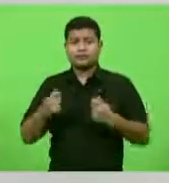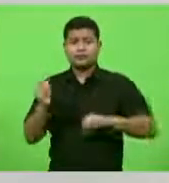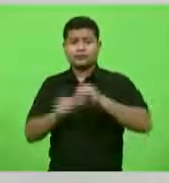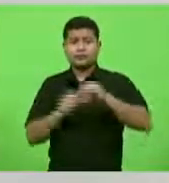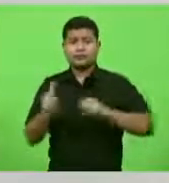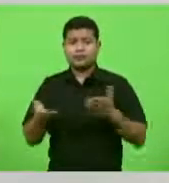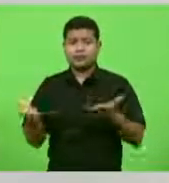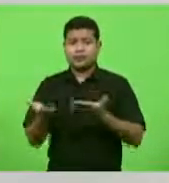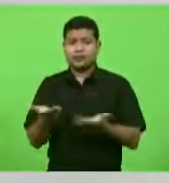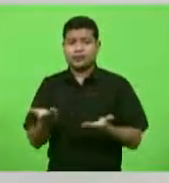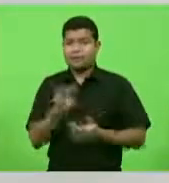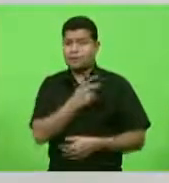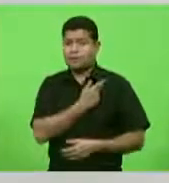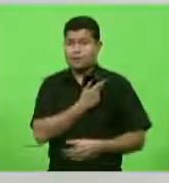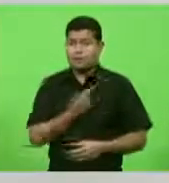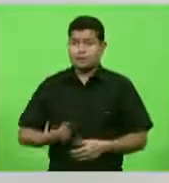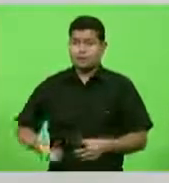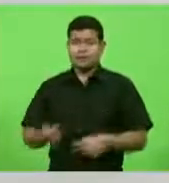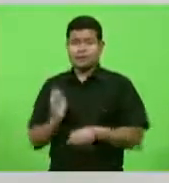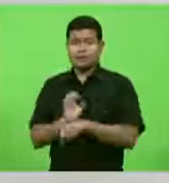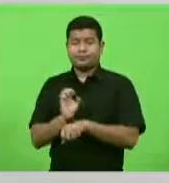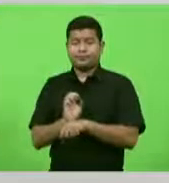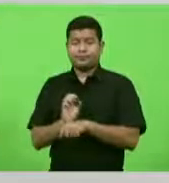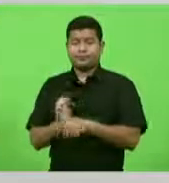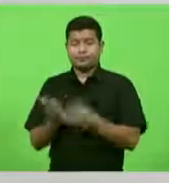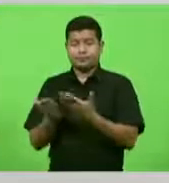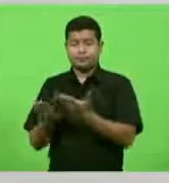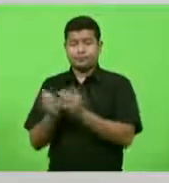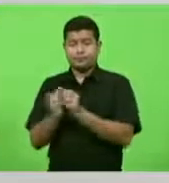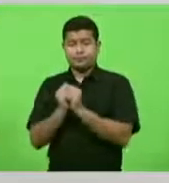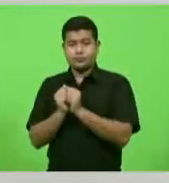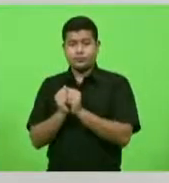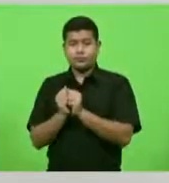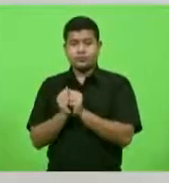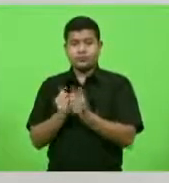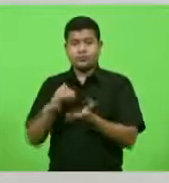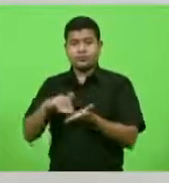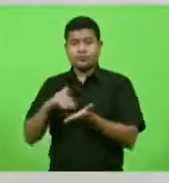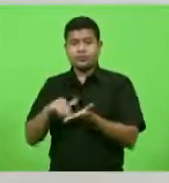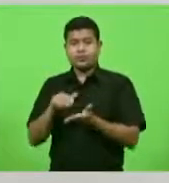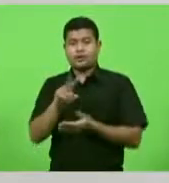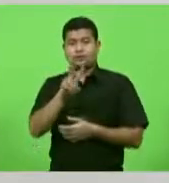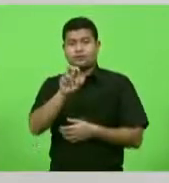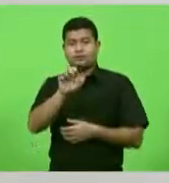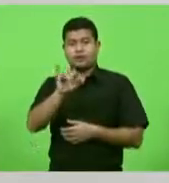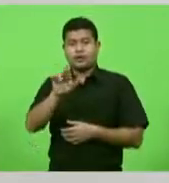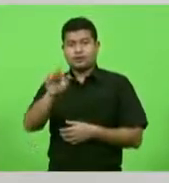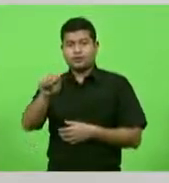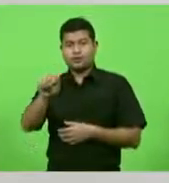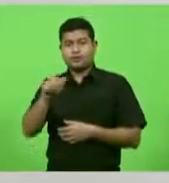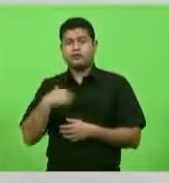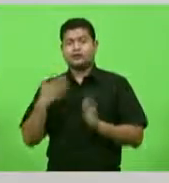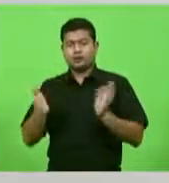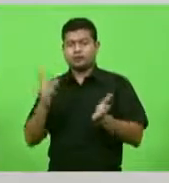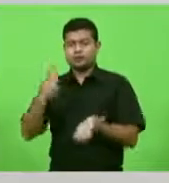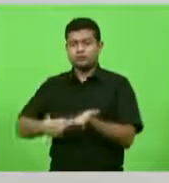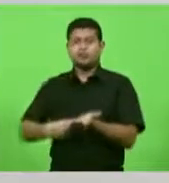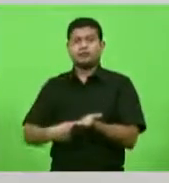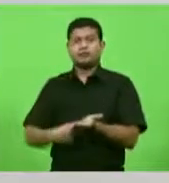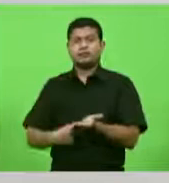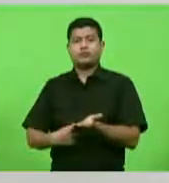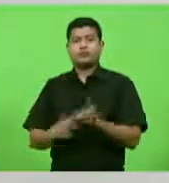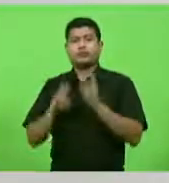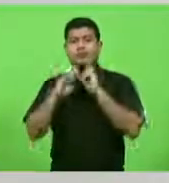governo do Estado, no dia de ontem, quando ele se viu reunido com o secretário Vieira, houve o compromisso, e anteriormente já, numa